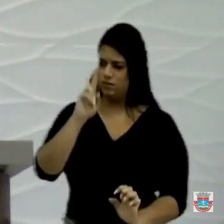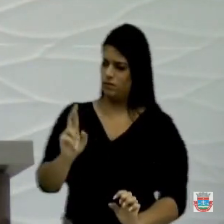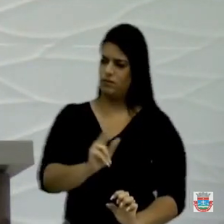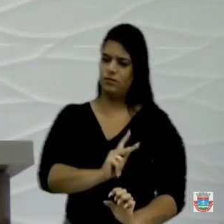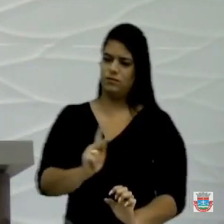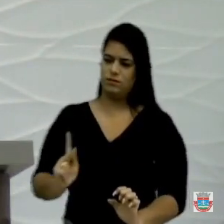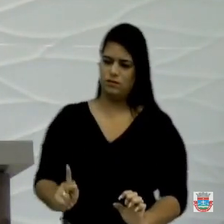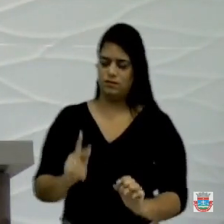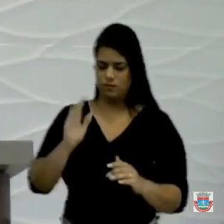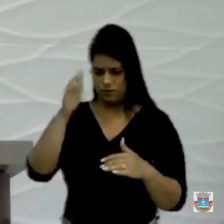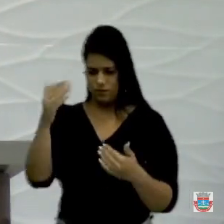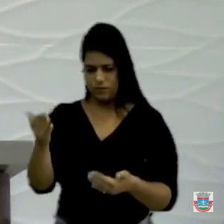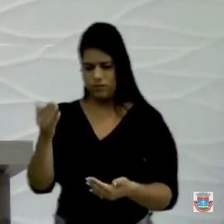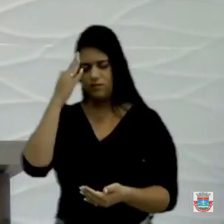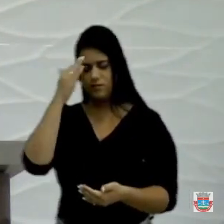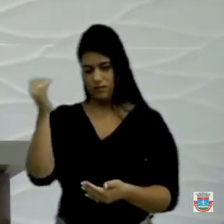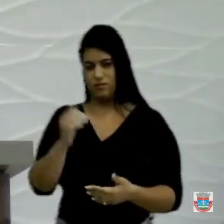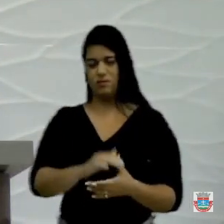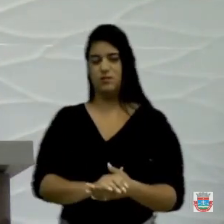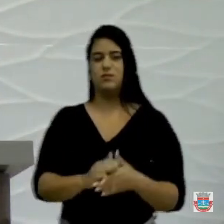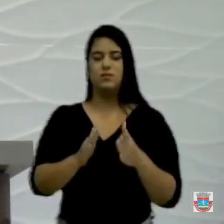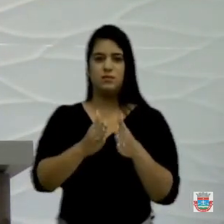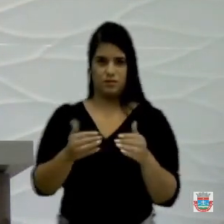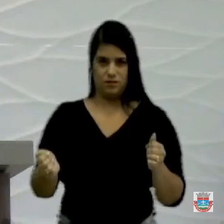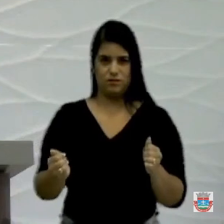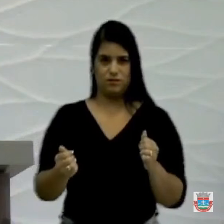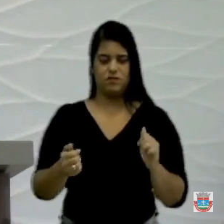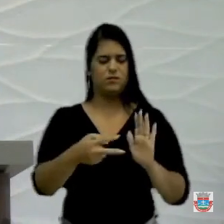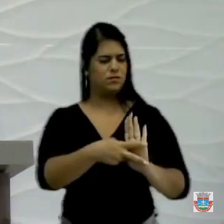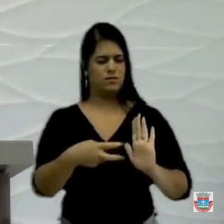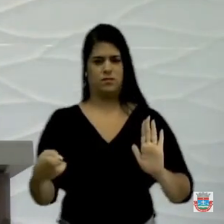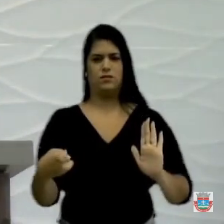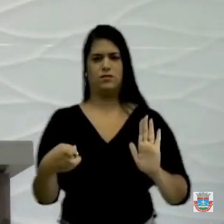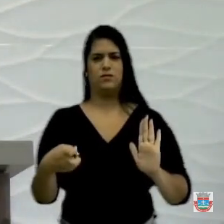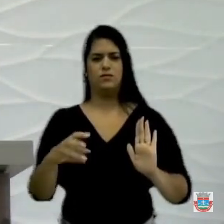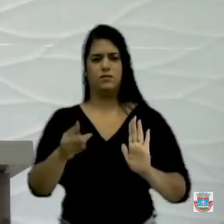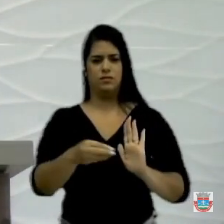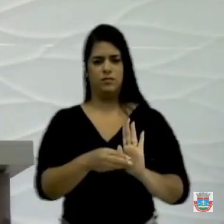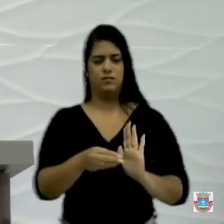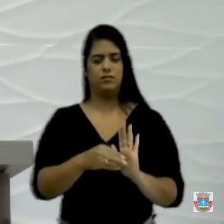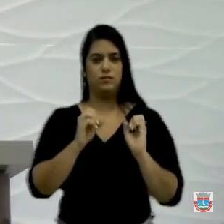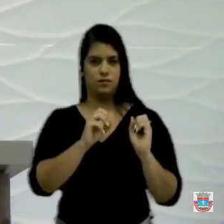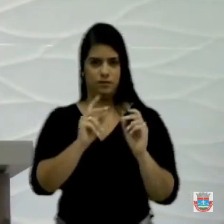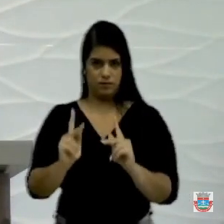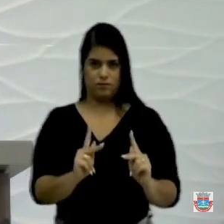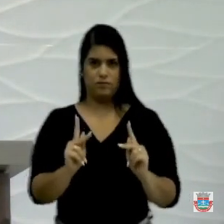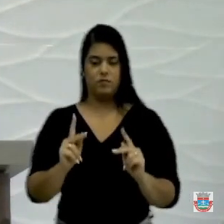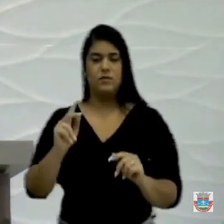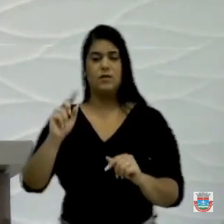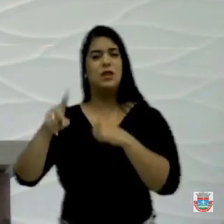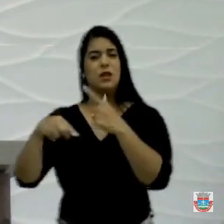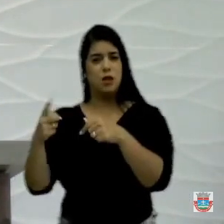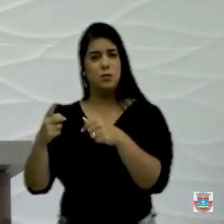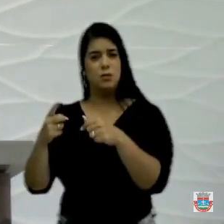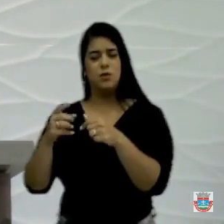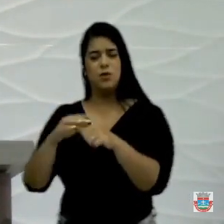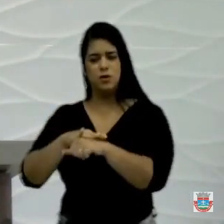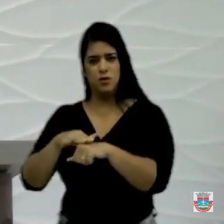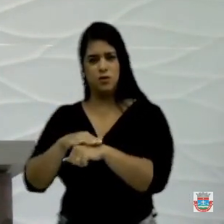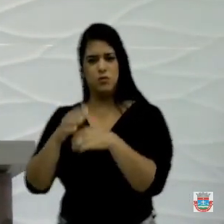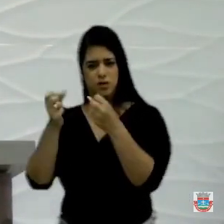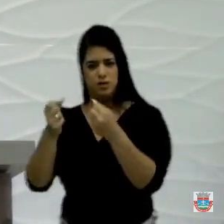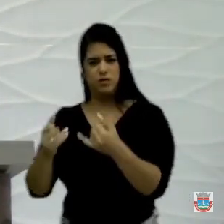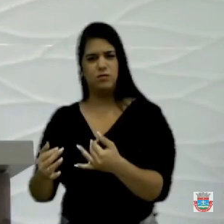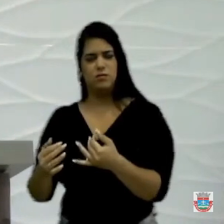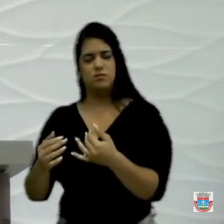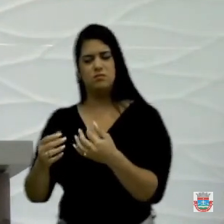Vossa Excelência sabe disso. Então, eu peço à Vossa Excelência que pode retirar. Está certo? Depois eu converso com a família e explico à família.